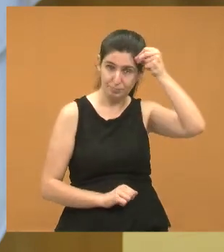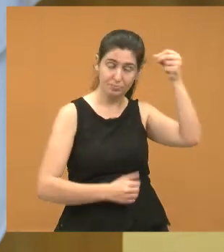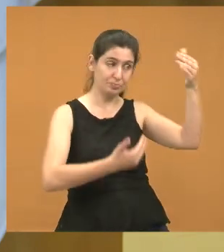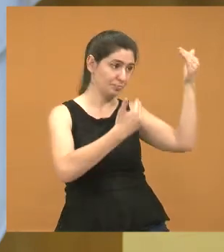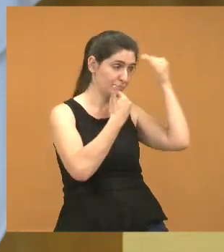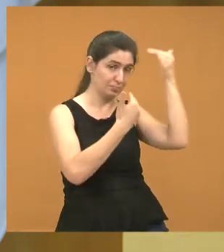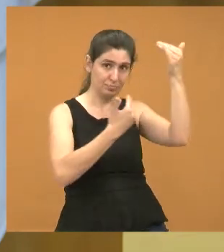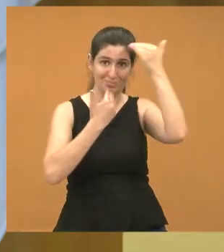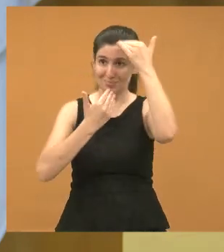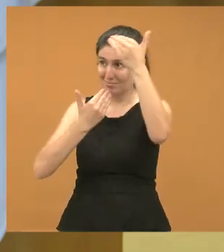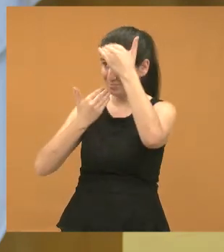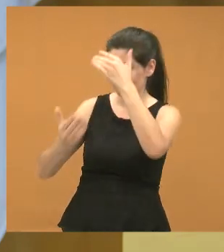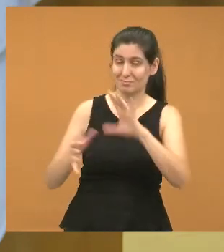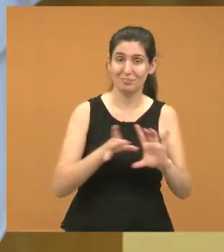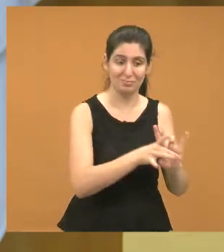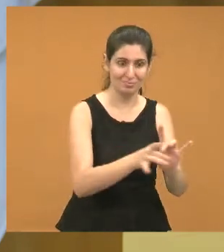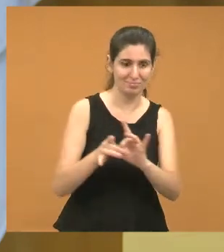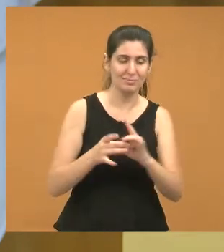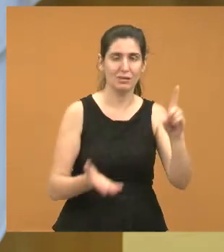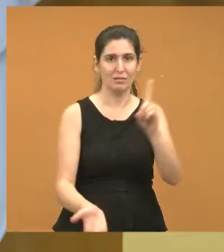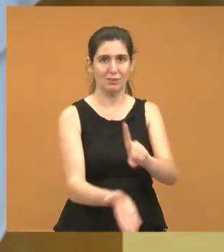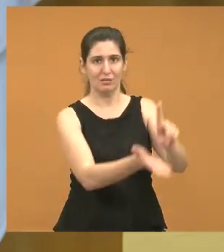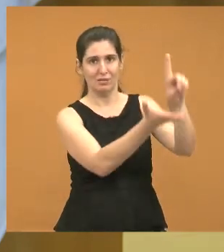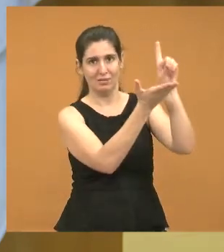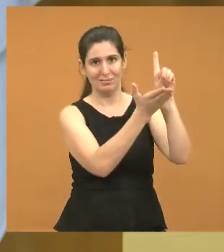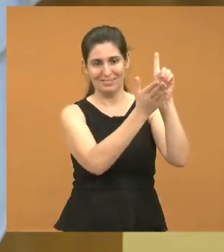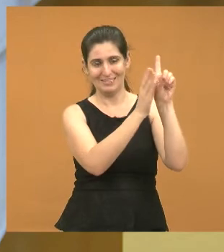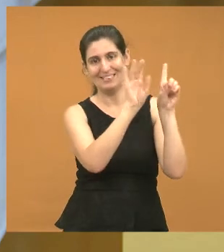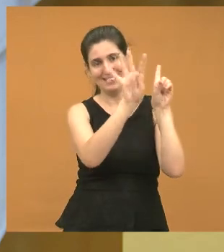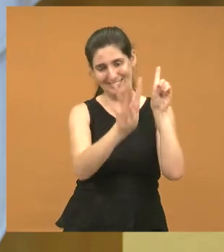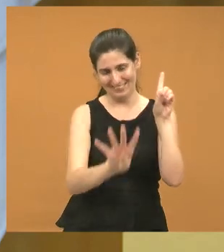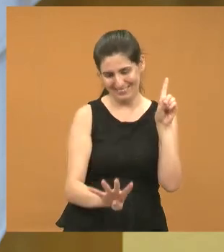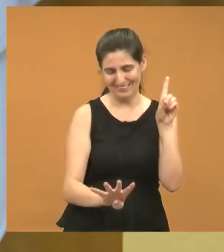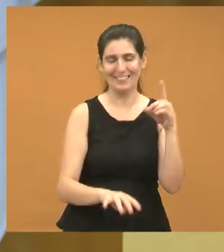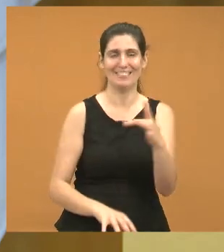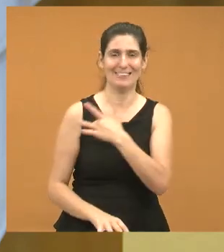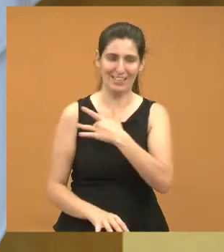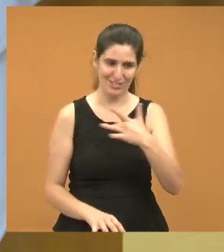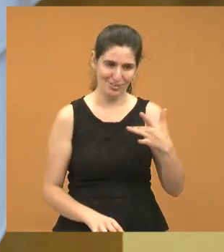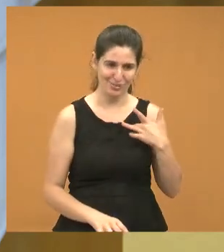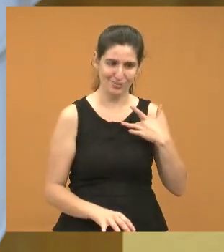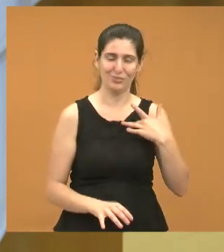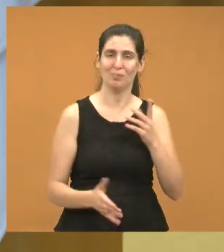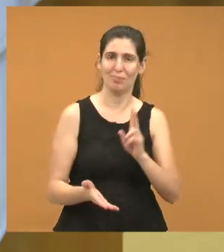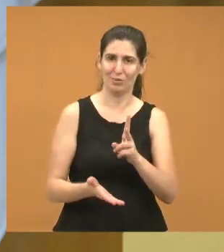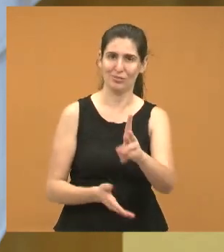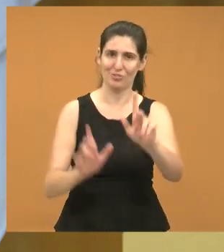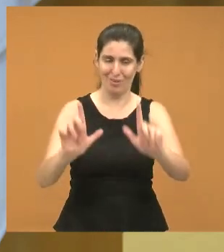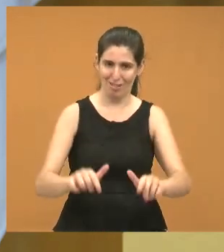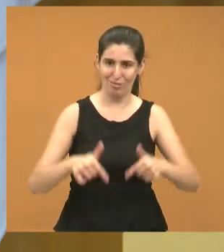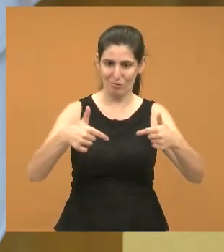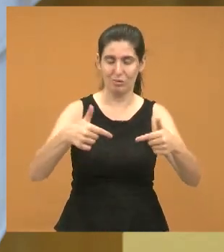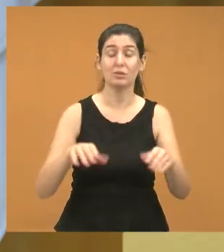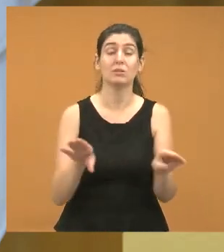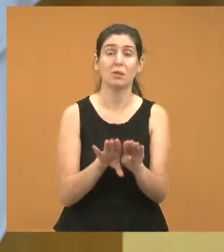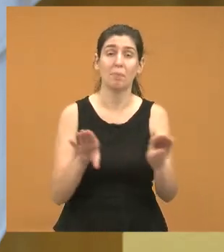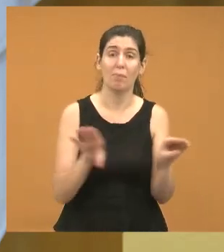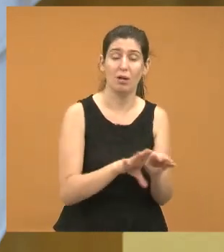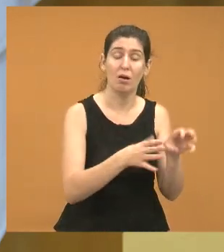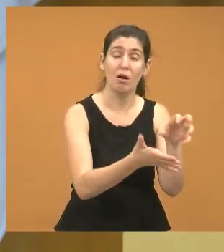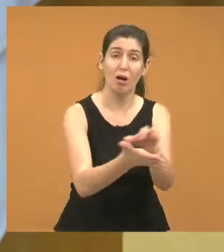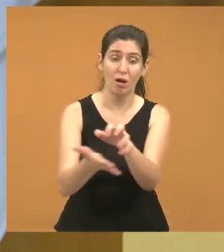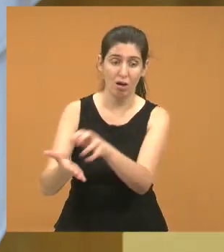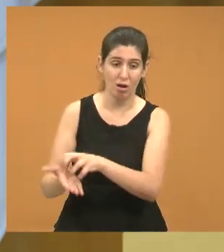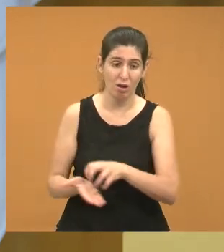todos pela parceria e que Deus possa continuar dando saúde para vocês, continuar essa luta. Também as autarquias, não podia deixar aqui